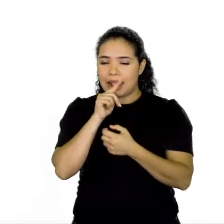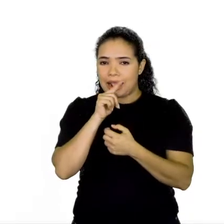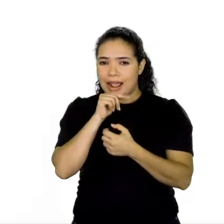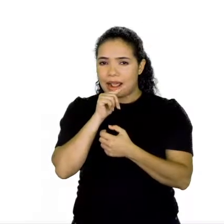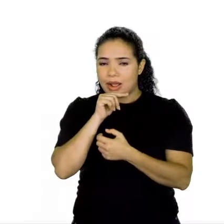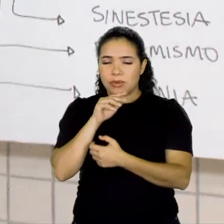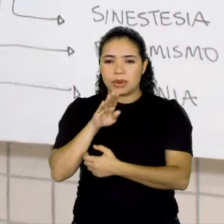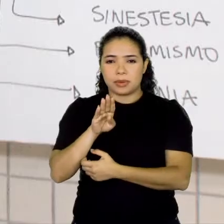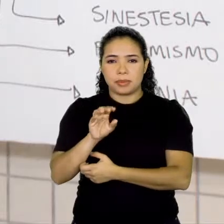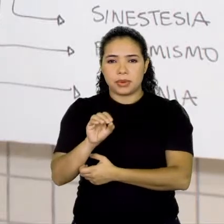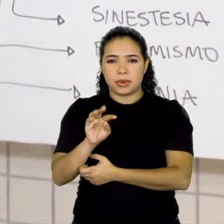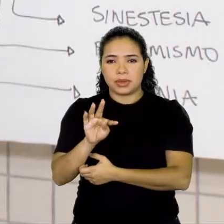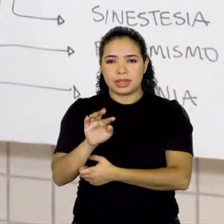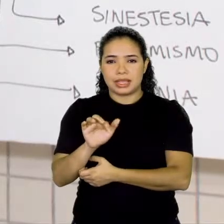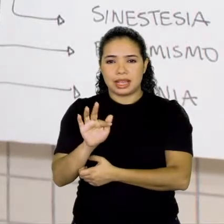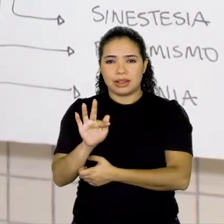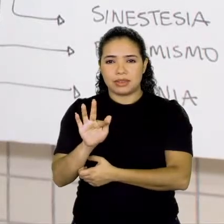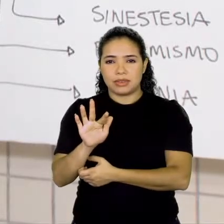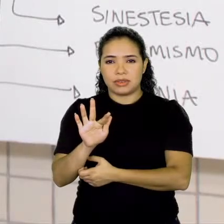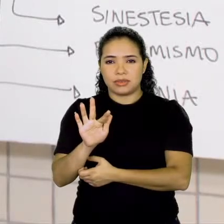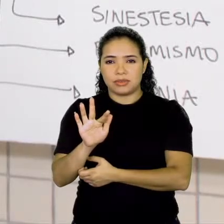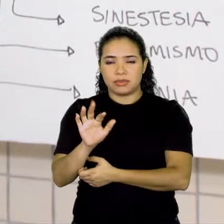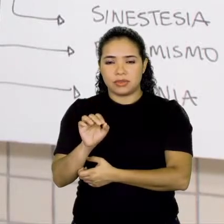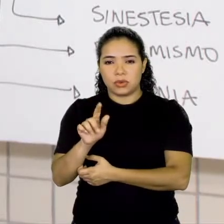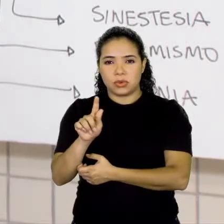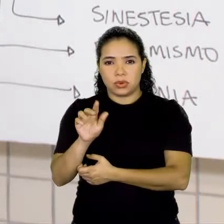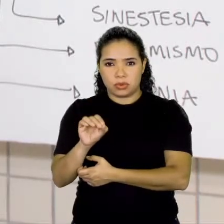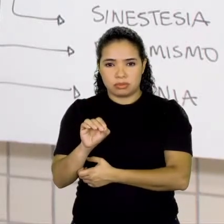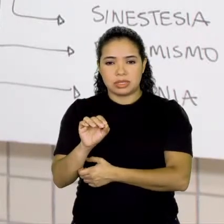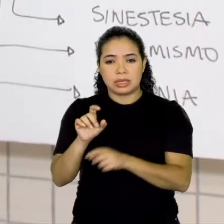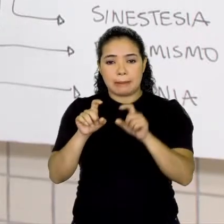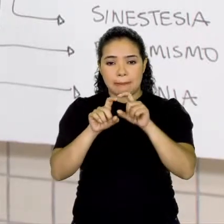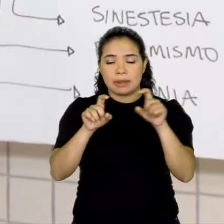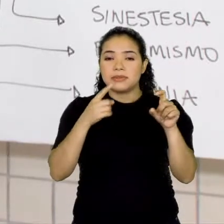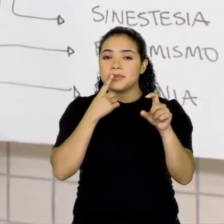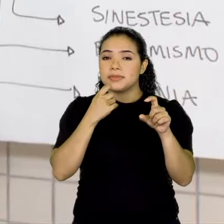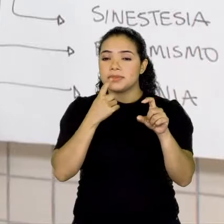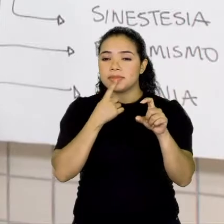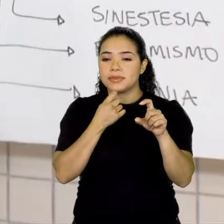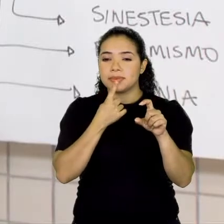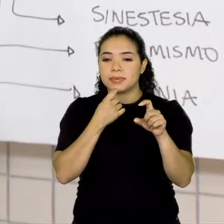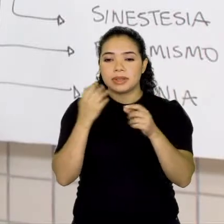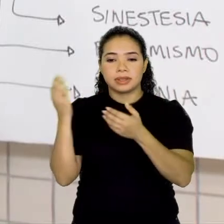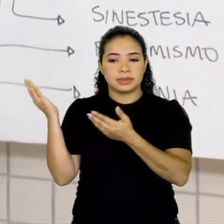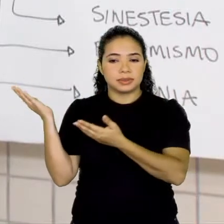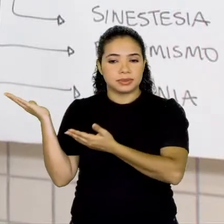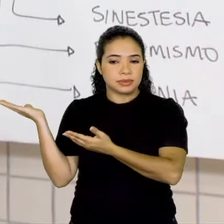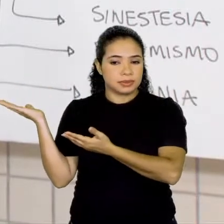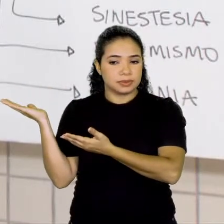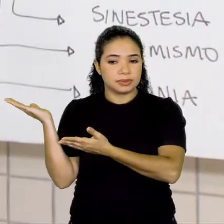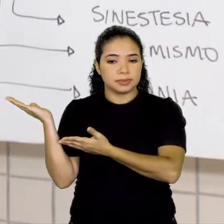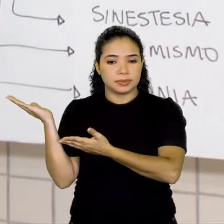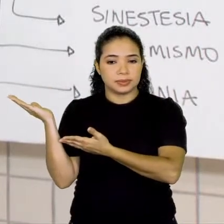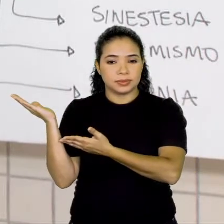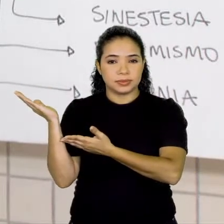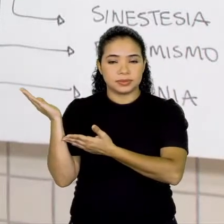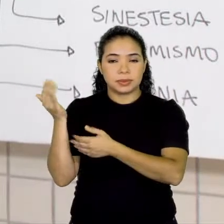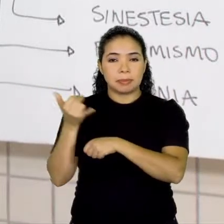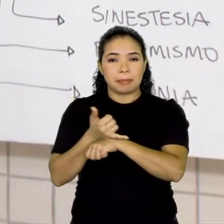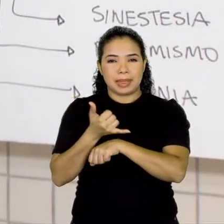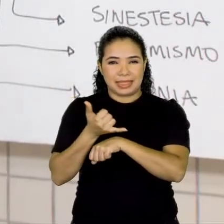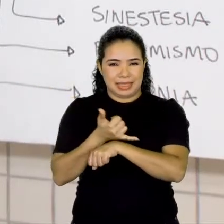Botafogo. Então, as palavras que estão em destaque em mim vermelho, o metal de seus olhos